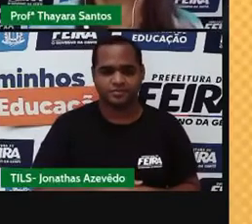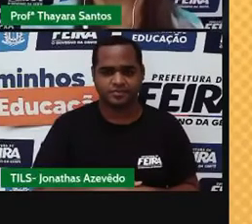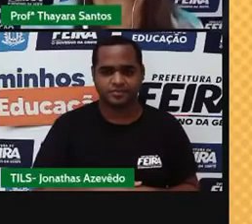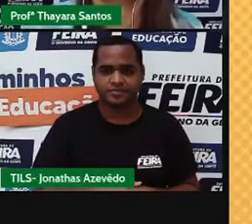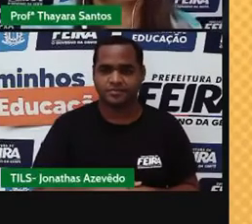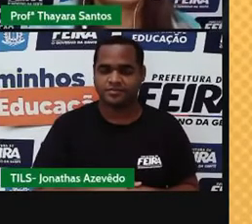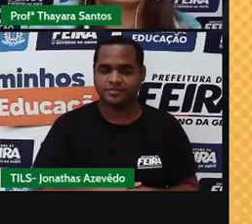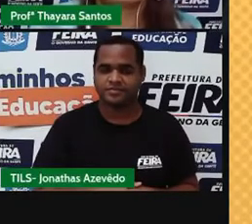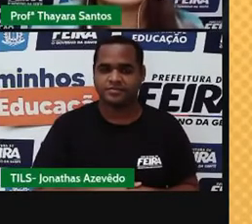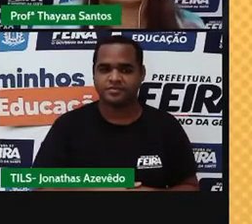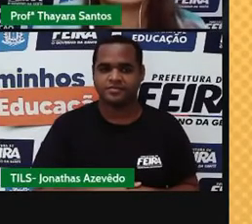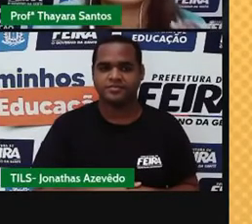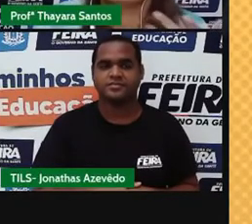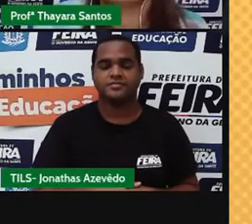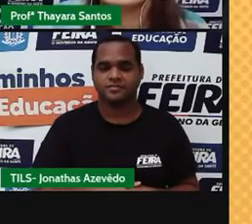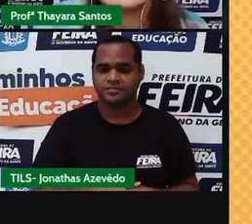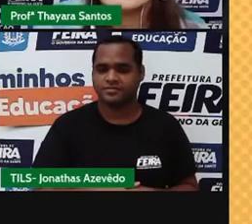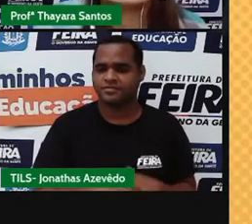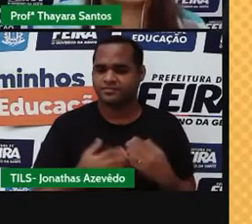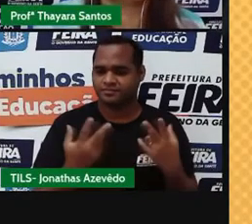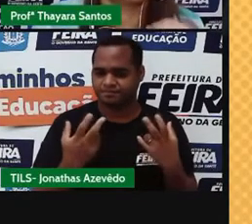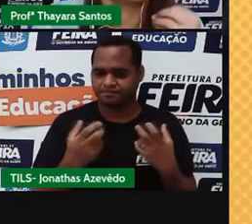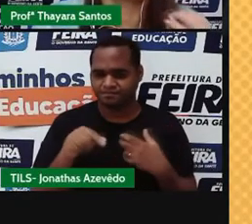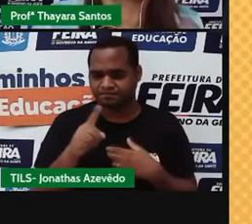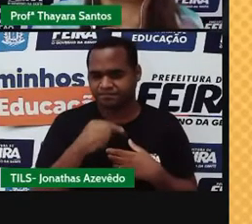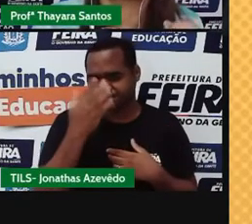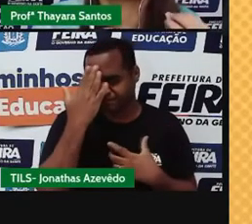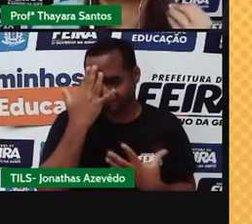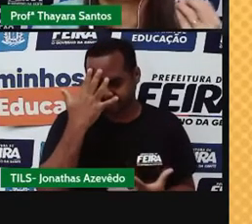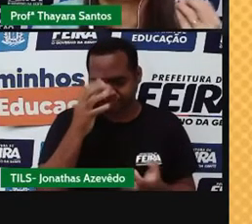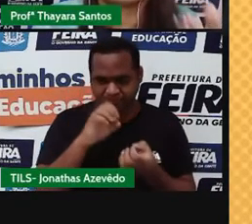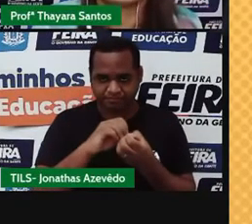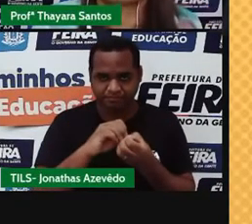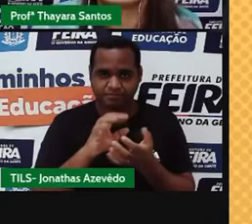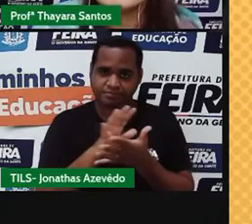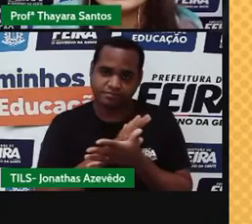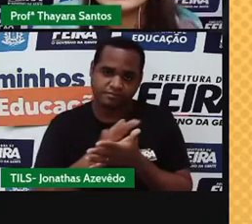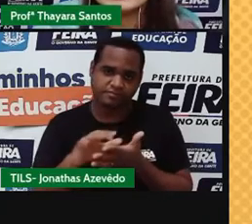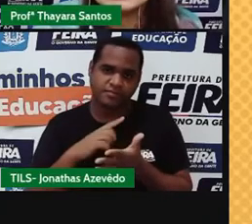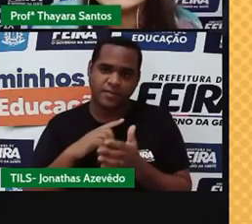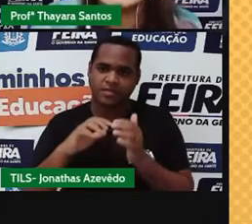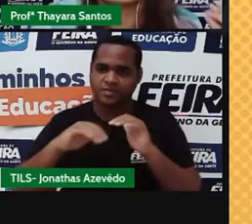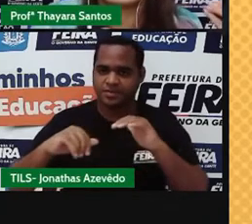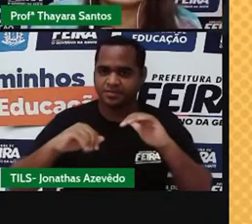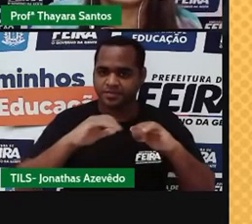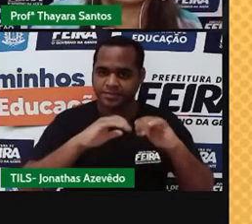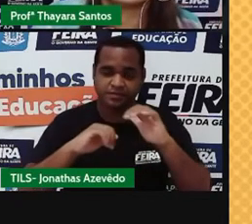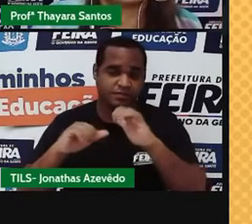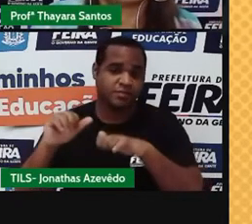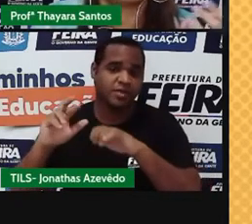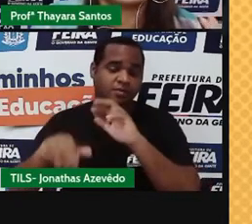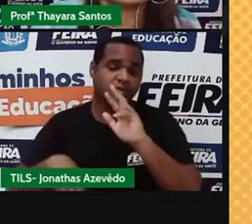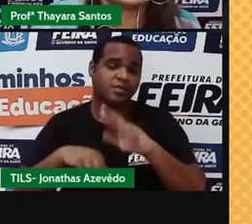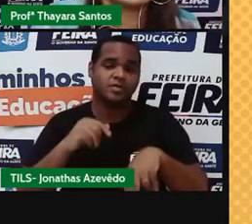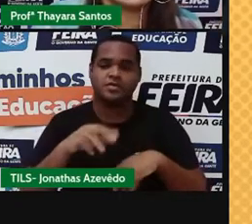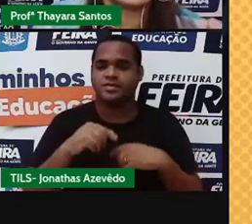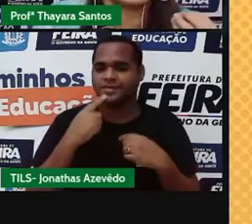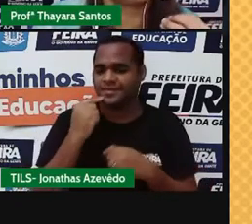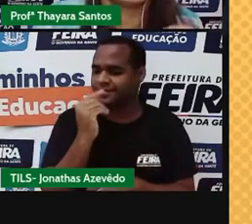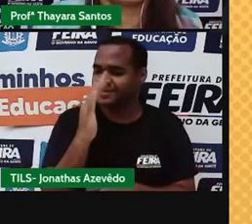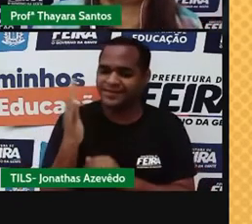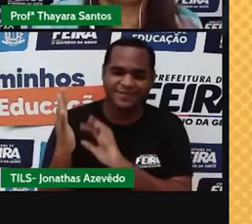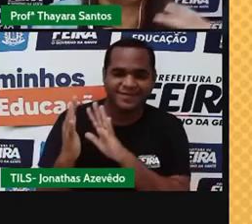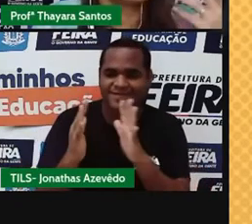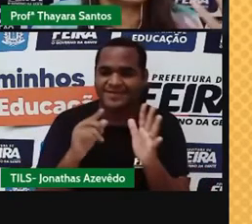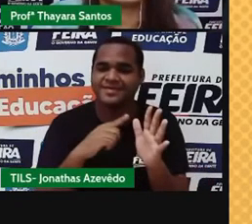E, só para vocês saberem, existem alguns métodos de separação de misturas. Até porque, na natureza, gente, a